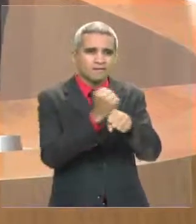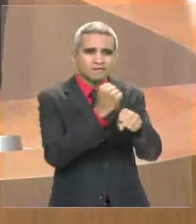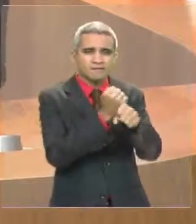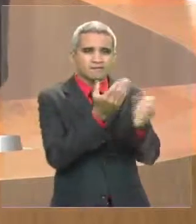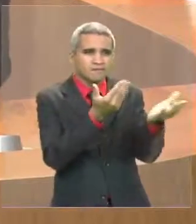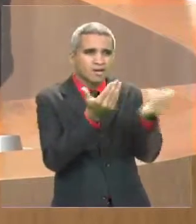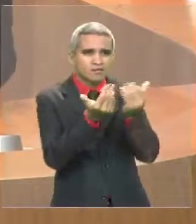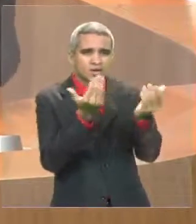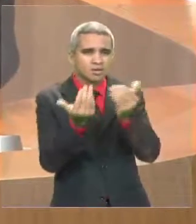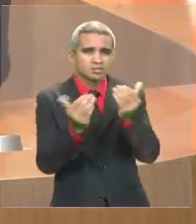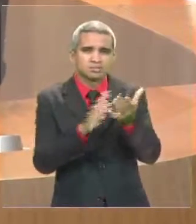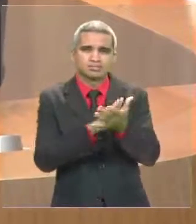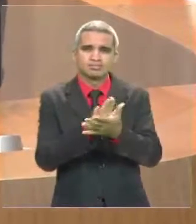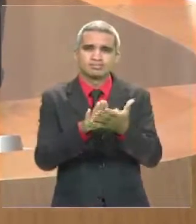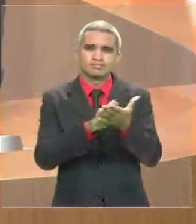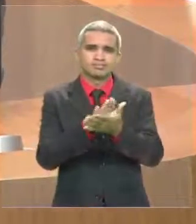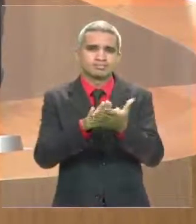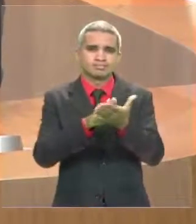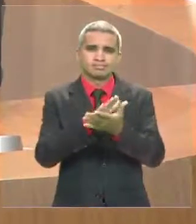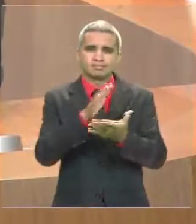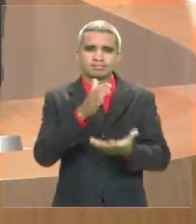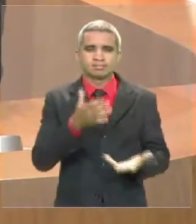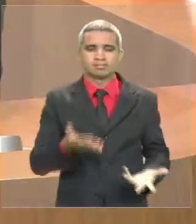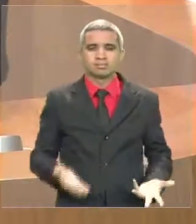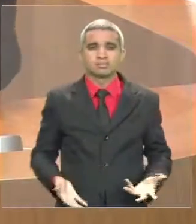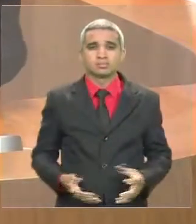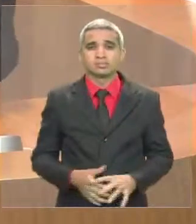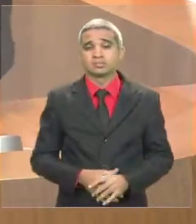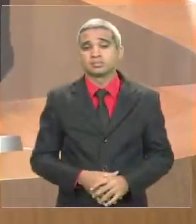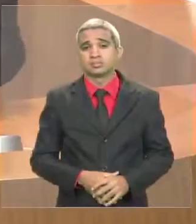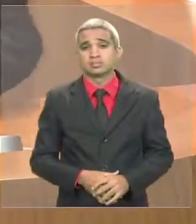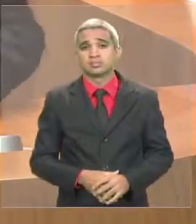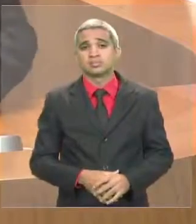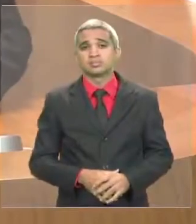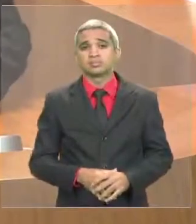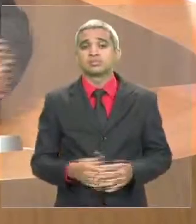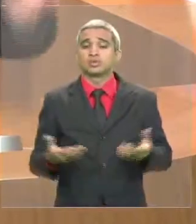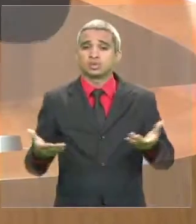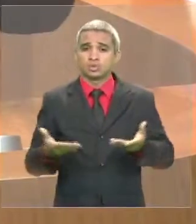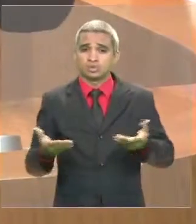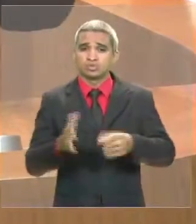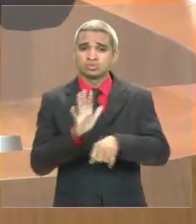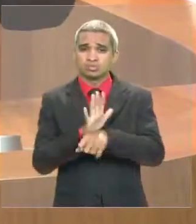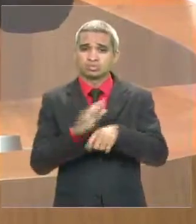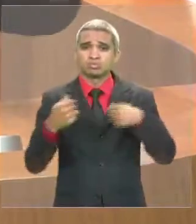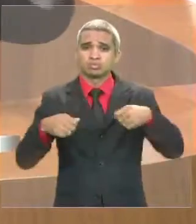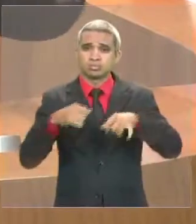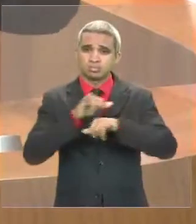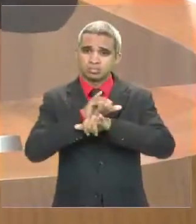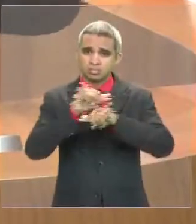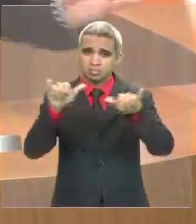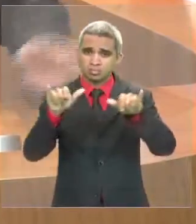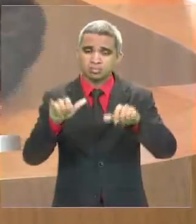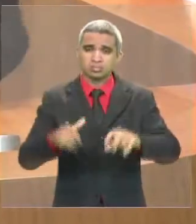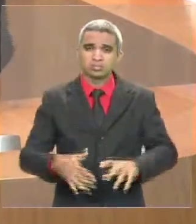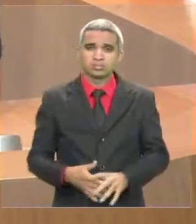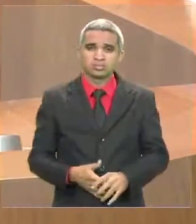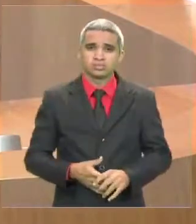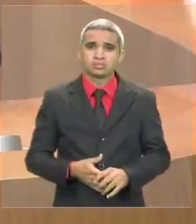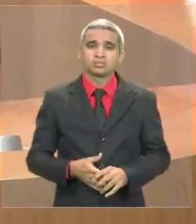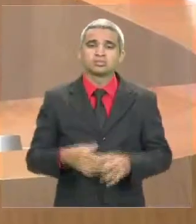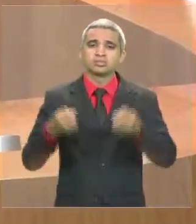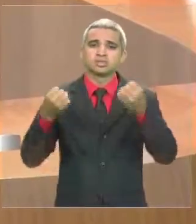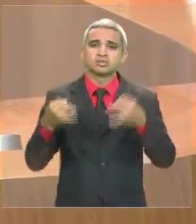Nós temos a necessidade, na tarde de hoje, de fazer esse registro, de registrar a omissão